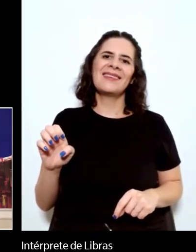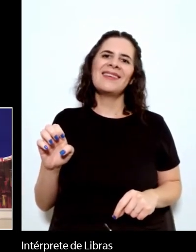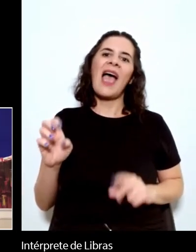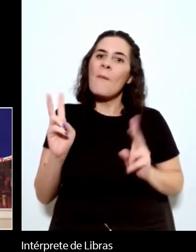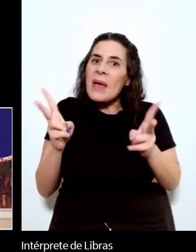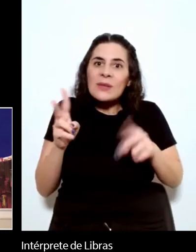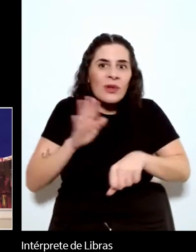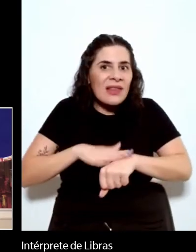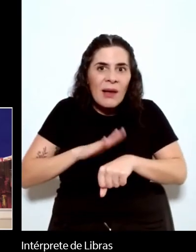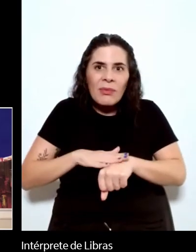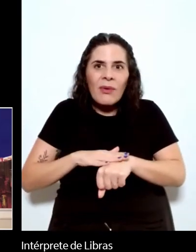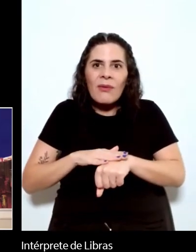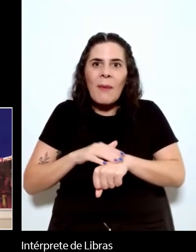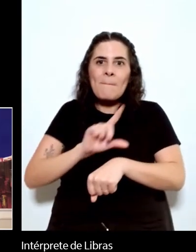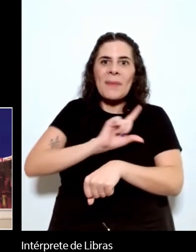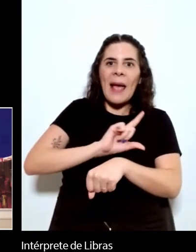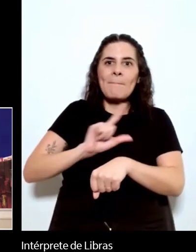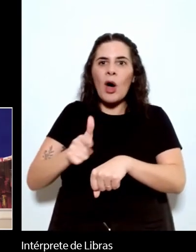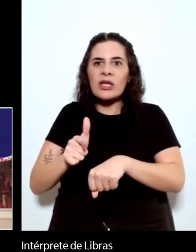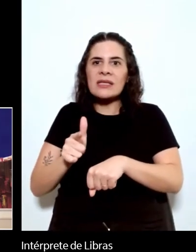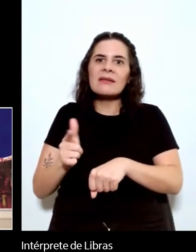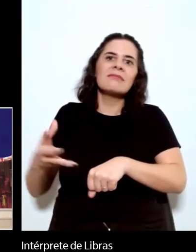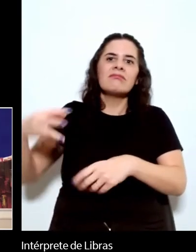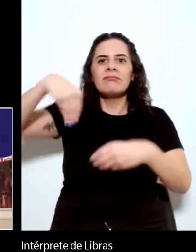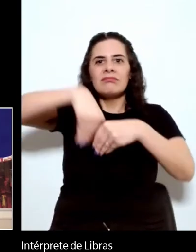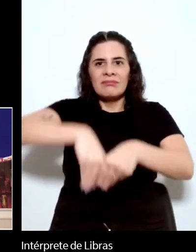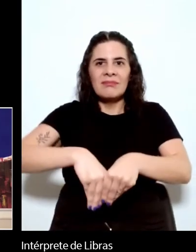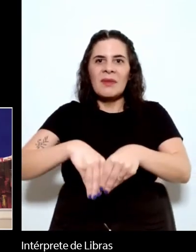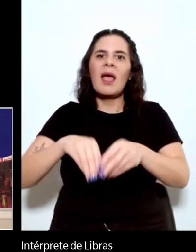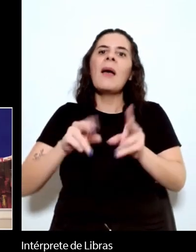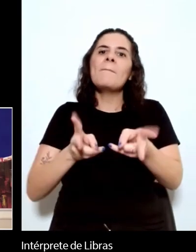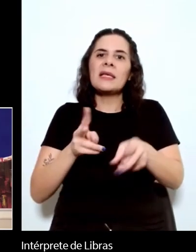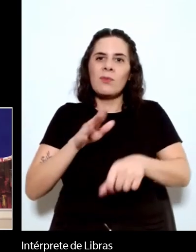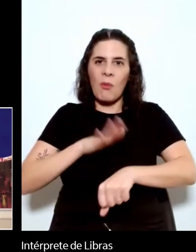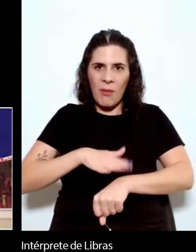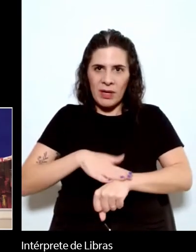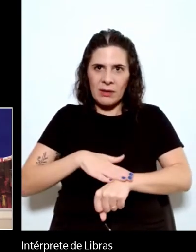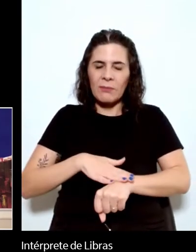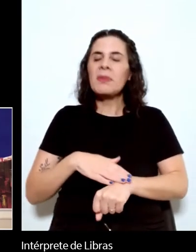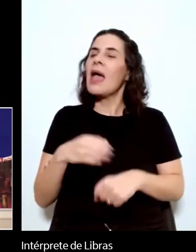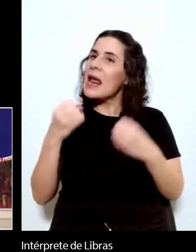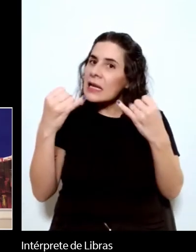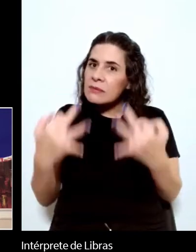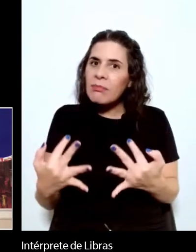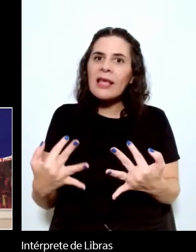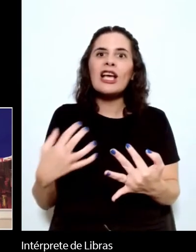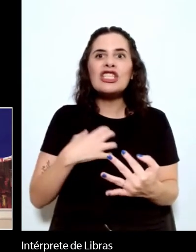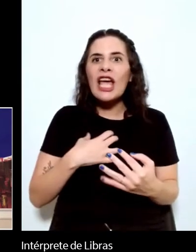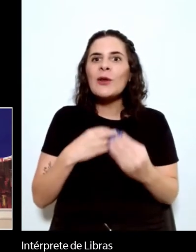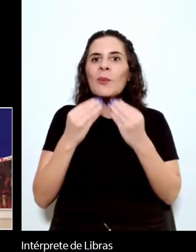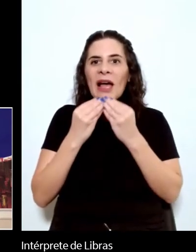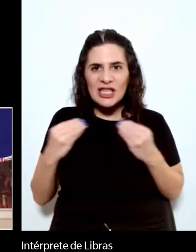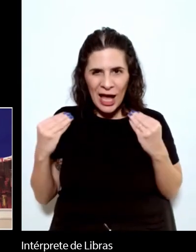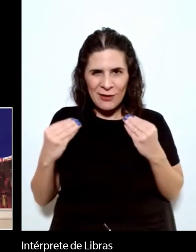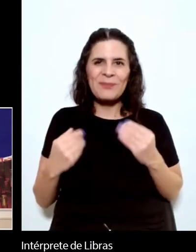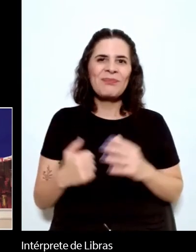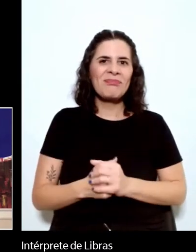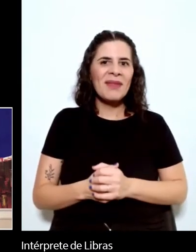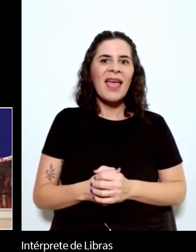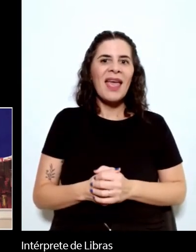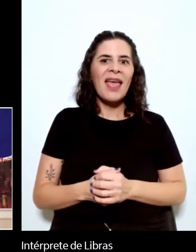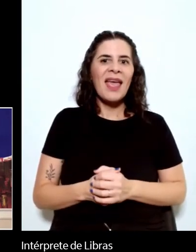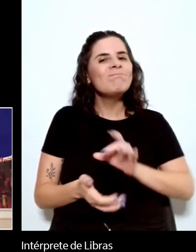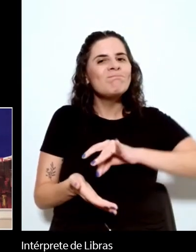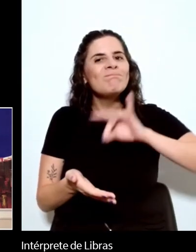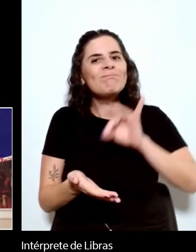ao mesmo tempo e ele faz uma definição absolutamente excepcional do estilo machadiano mas certamente eu vou ler com muito interesse Ana Cláudia